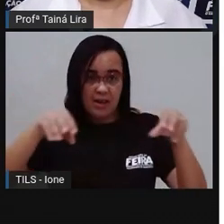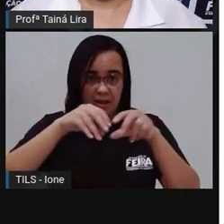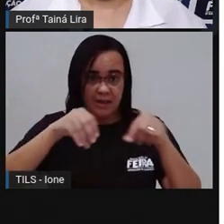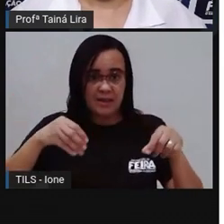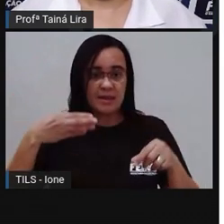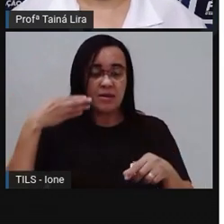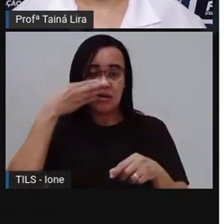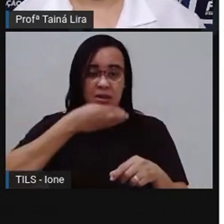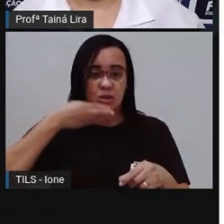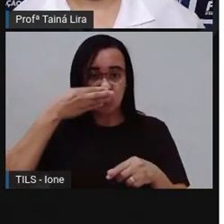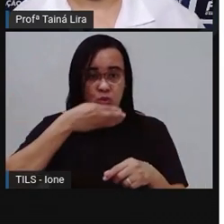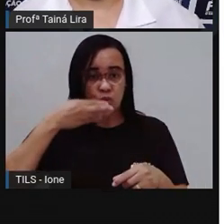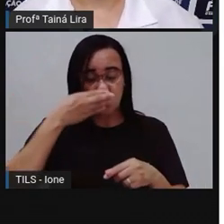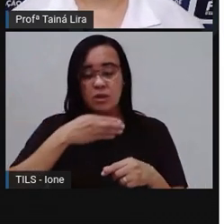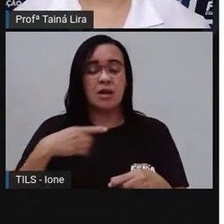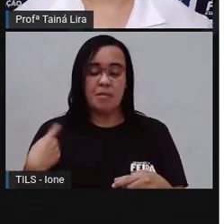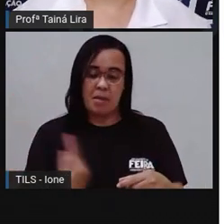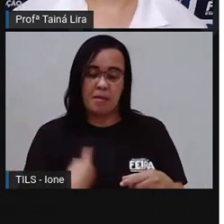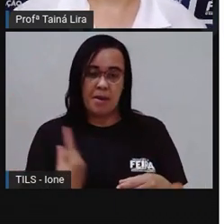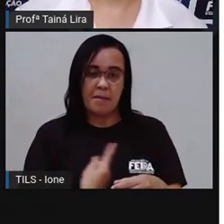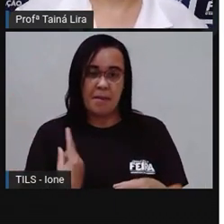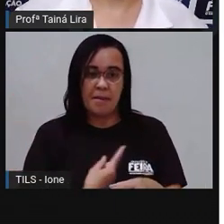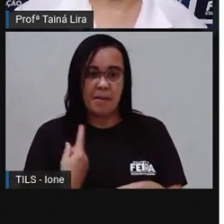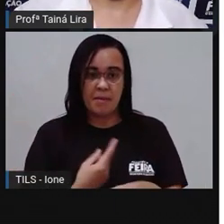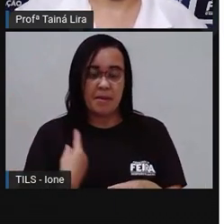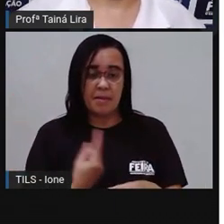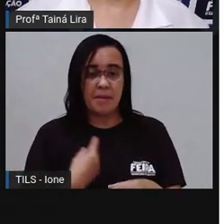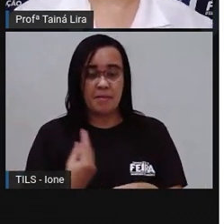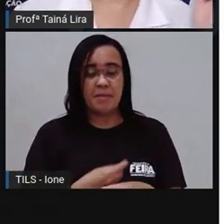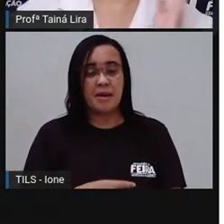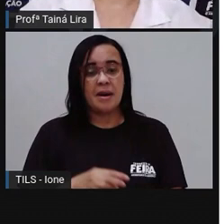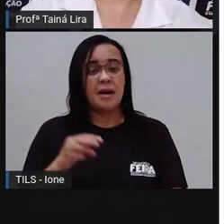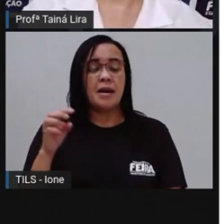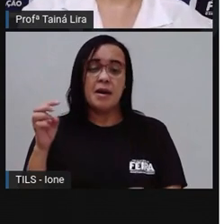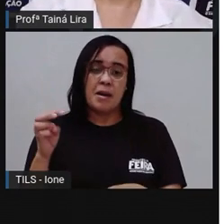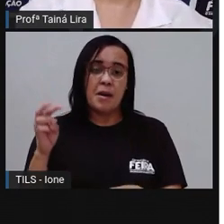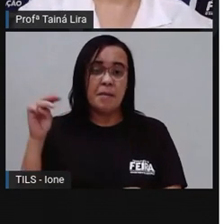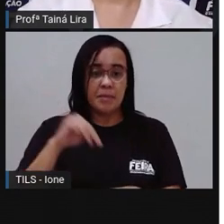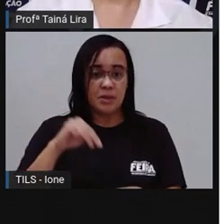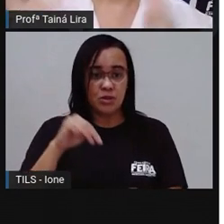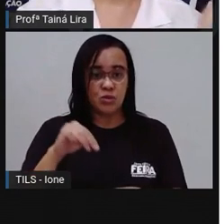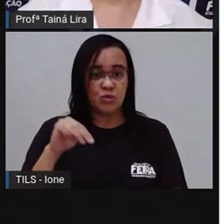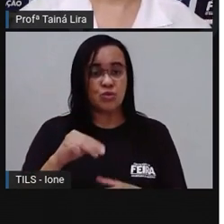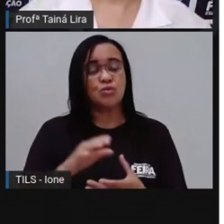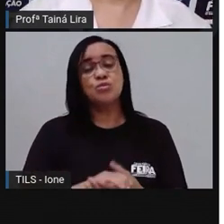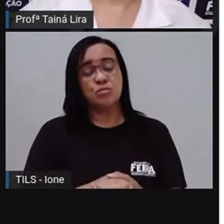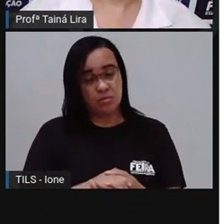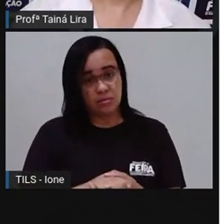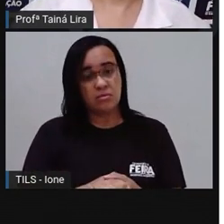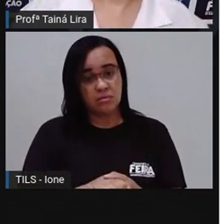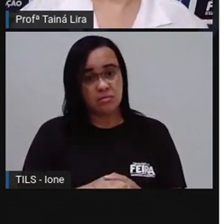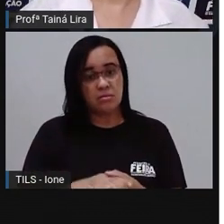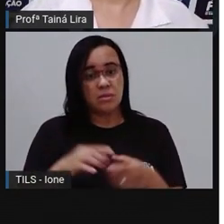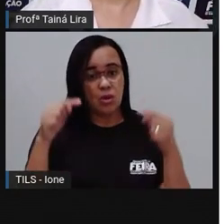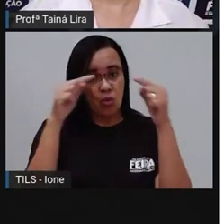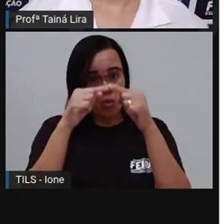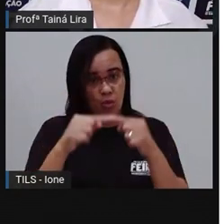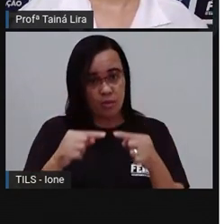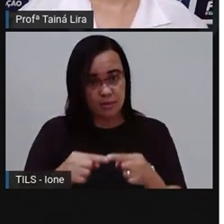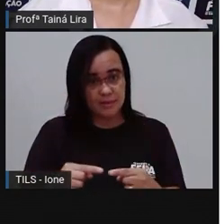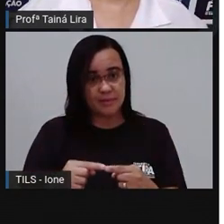junte o creme do liquidificador e bata por alguns minutos. Então, nós temos os nossos ingredientes. Não é, segundo ano?